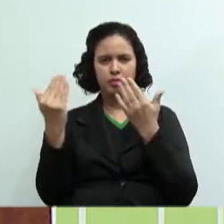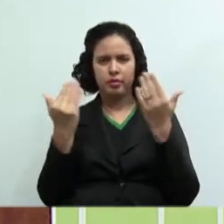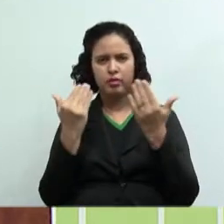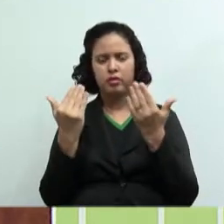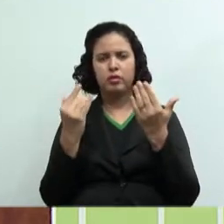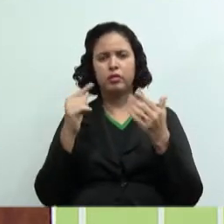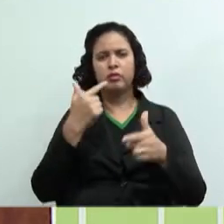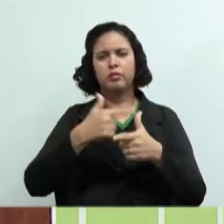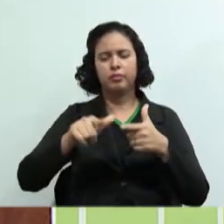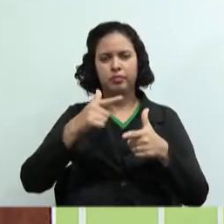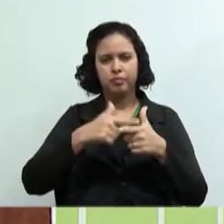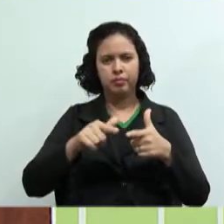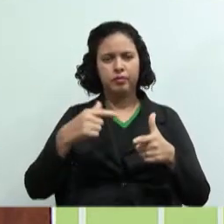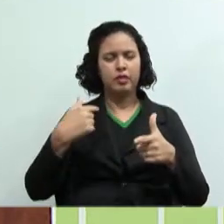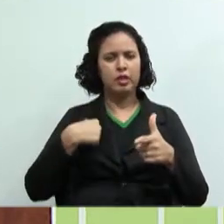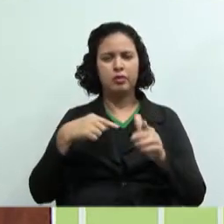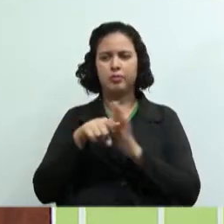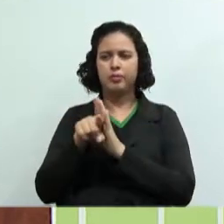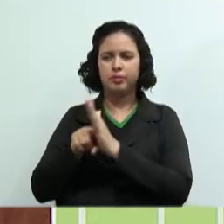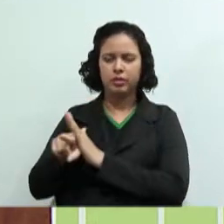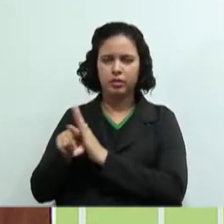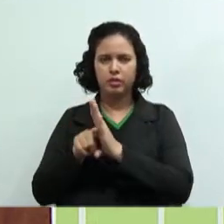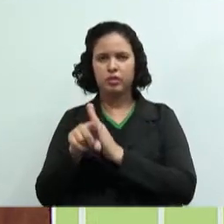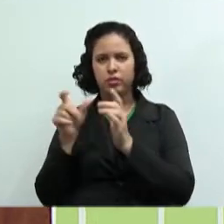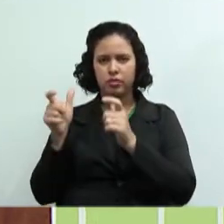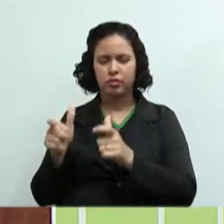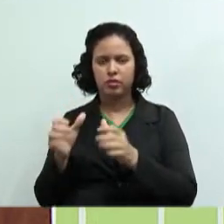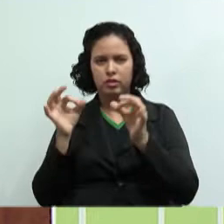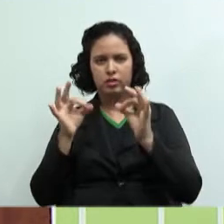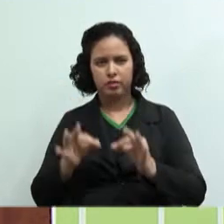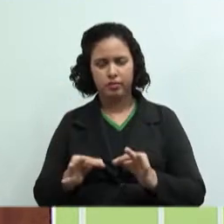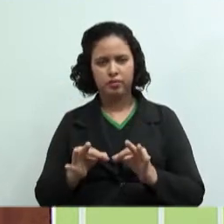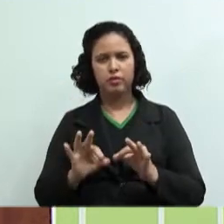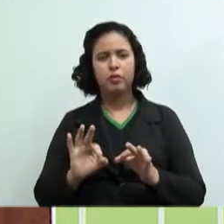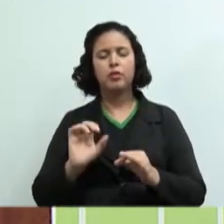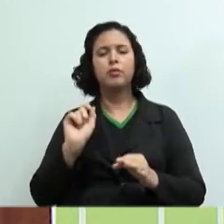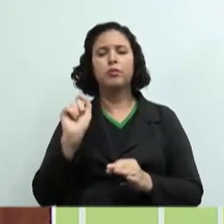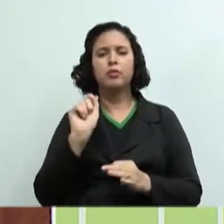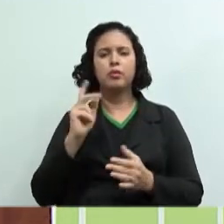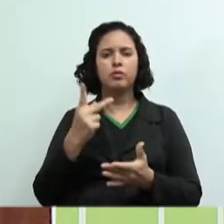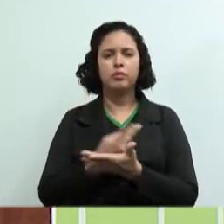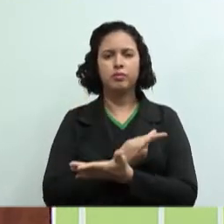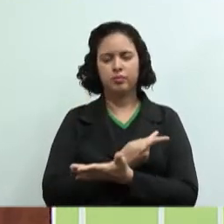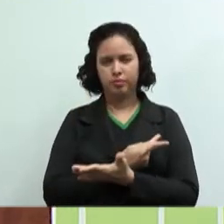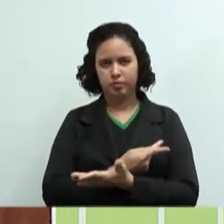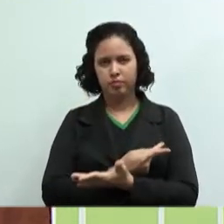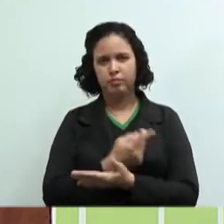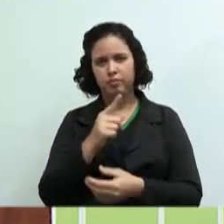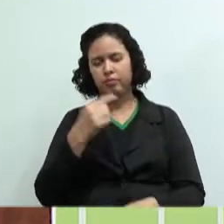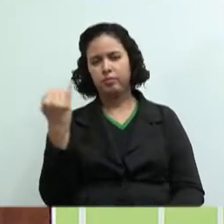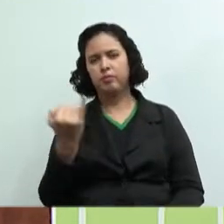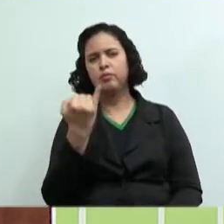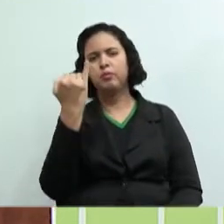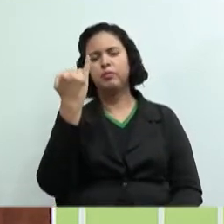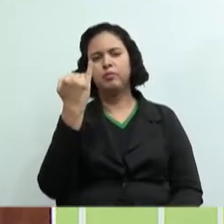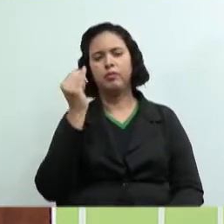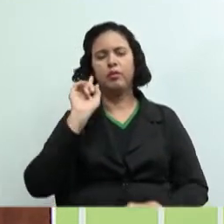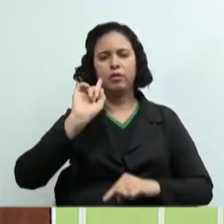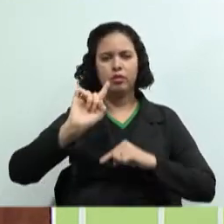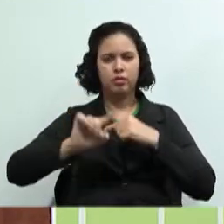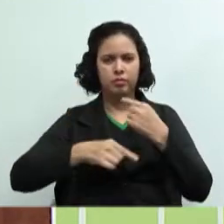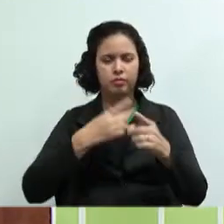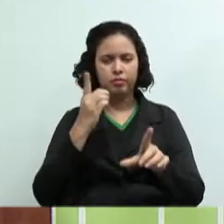problema foi que eu não fiz a pesquisa nos locais adequados? O que aconteceu? Então é importante para a partir daí você